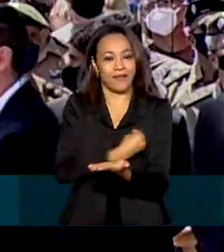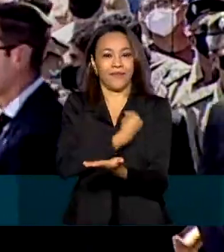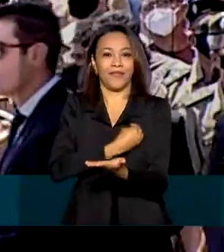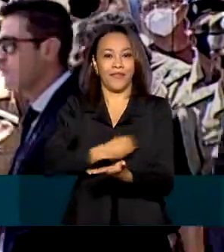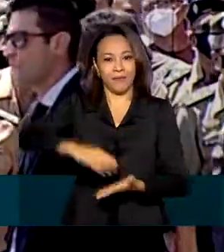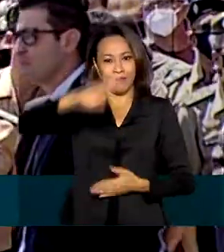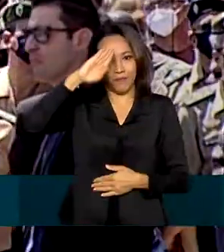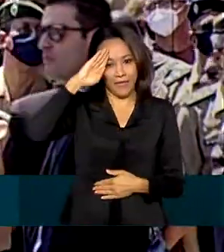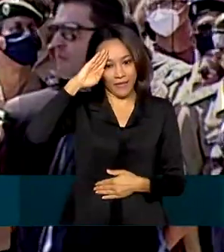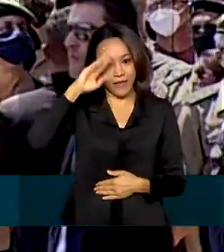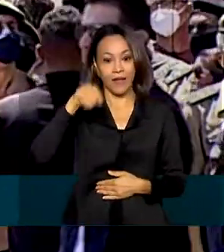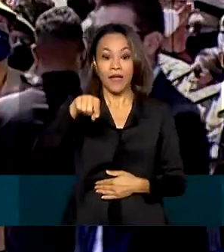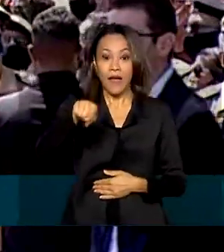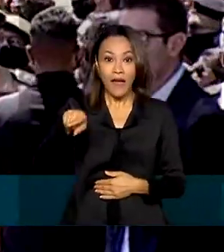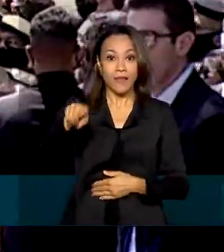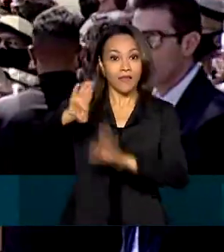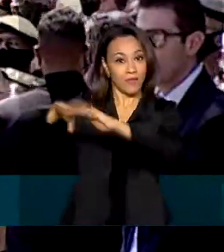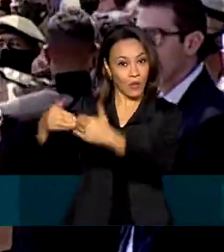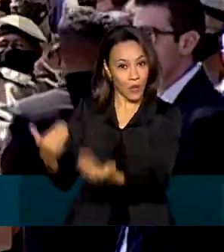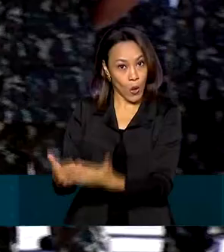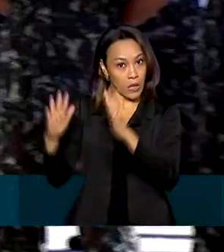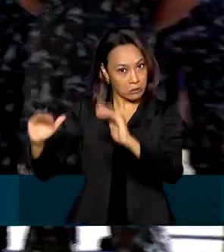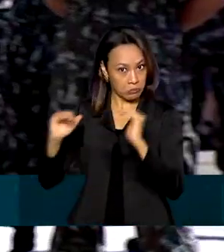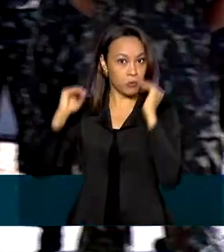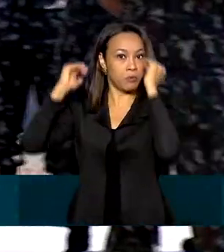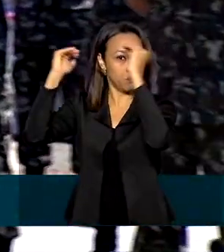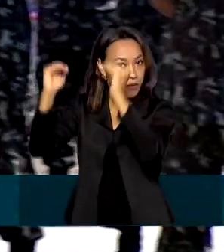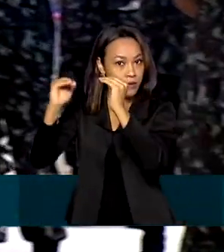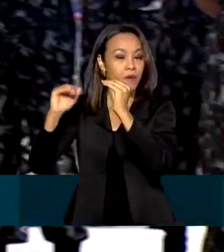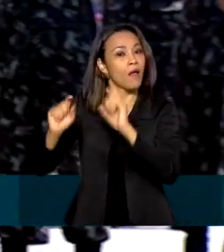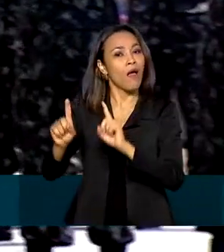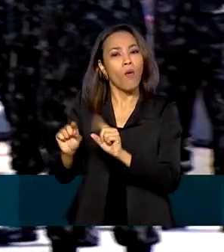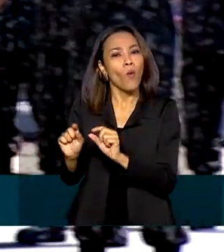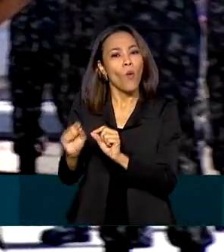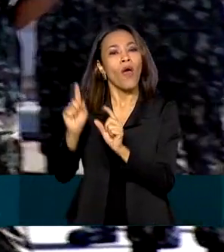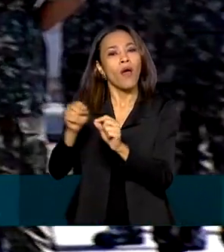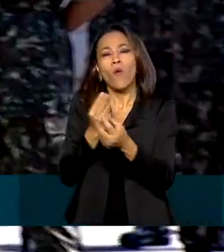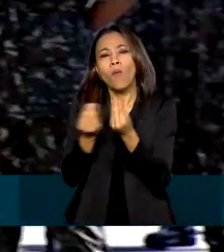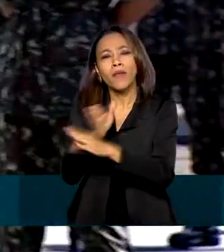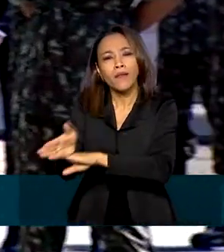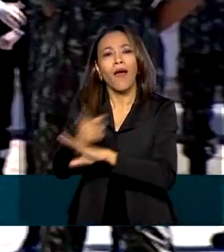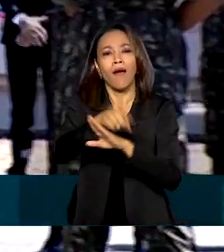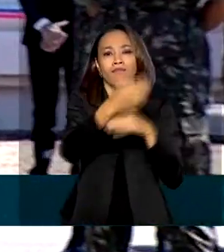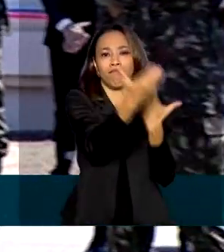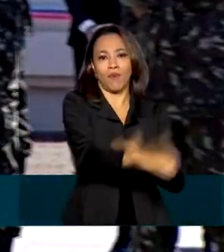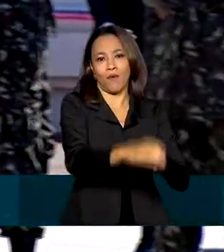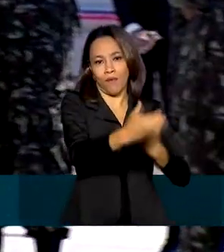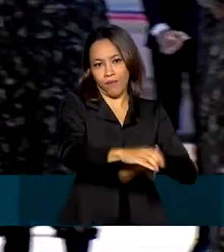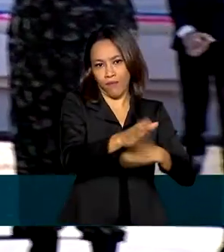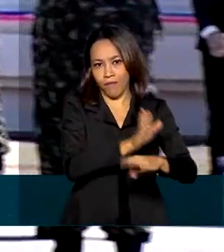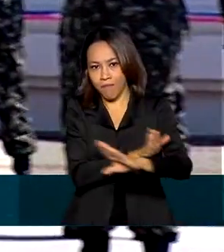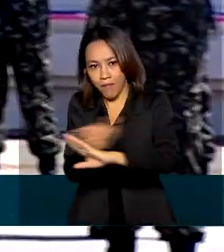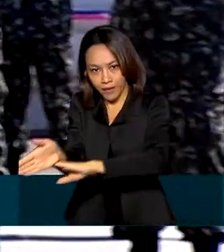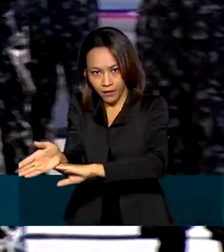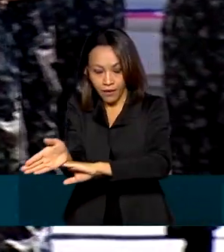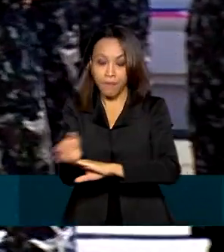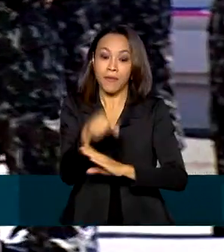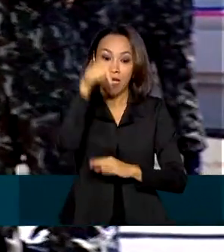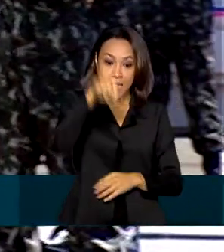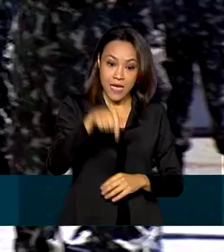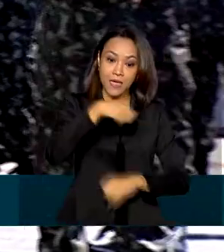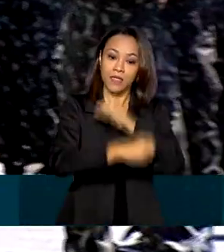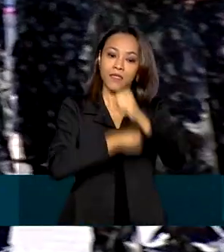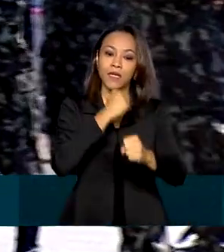O ingresso na Escola de Nível Superior Militar é feito por meio de concurso público. Neste ano, o corpo de formação